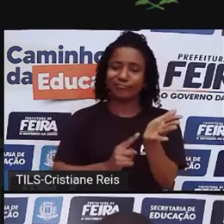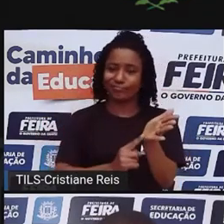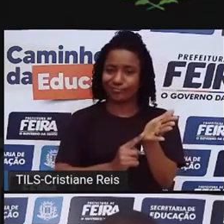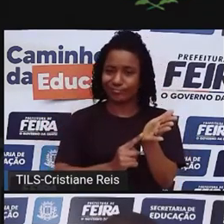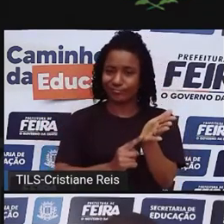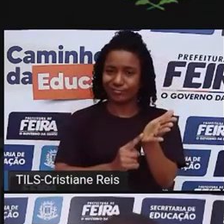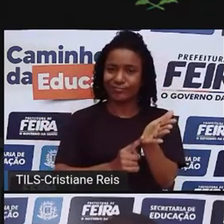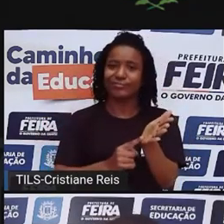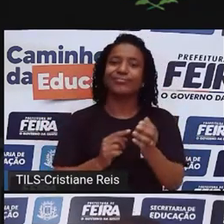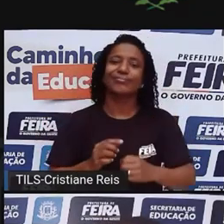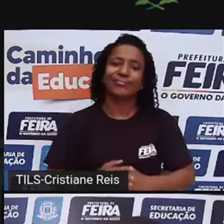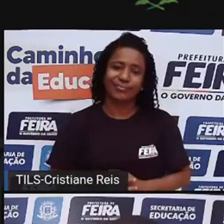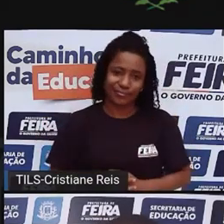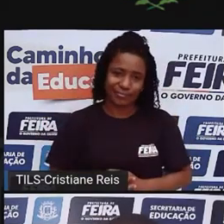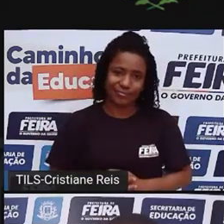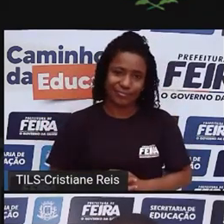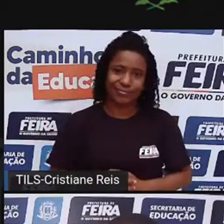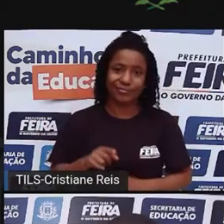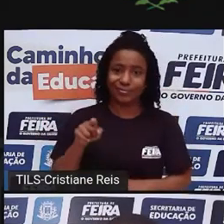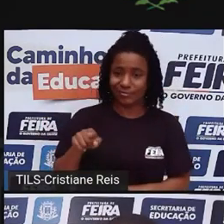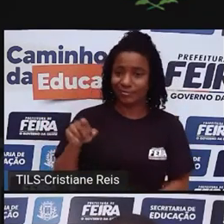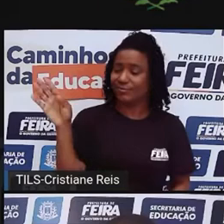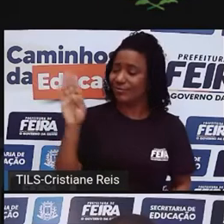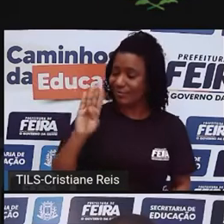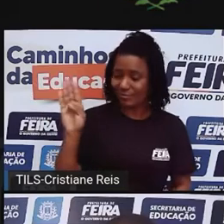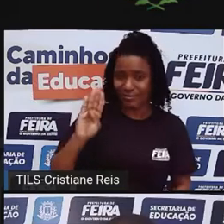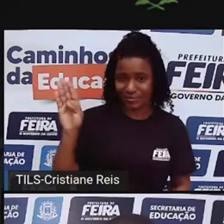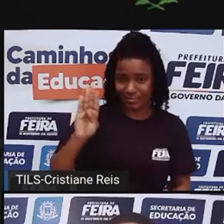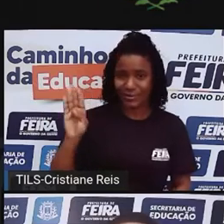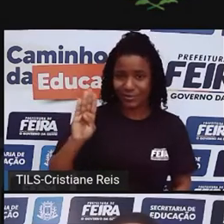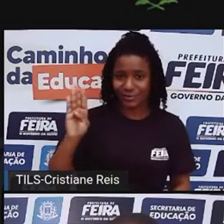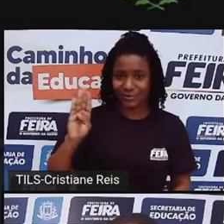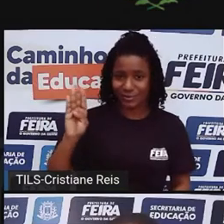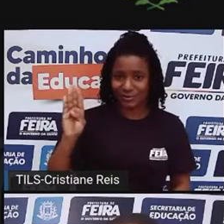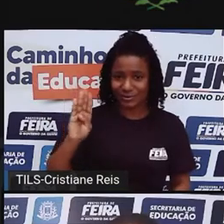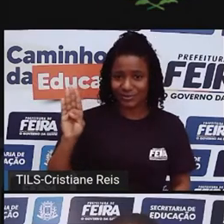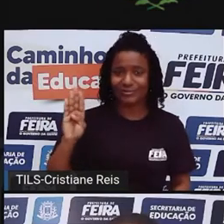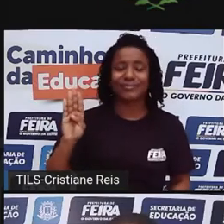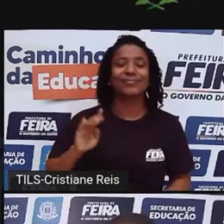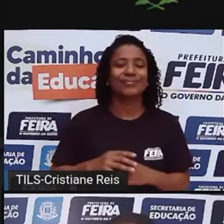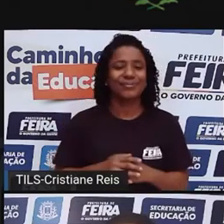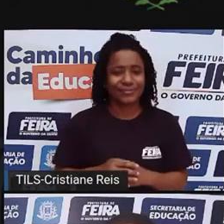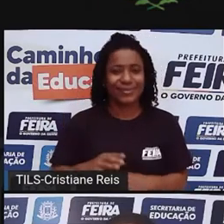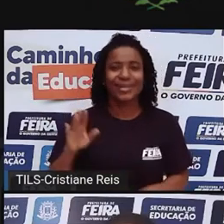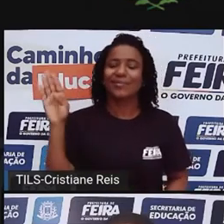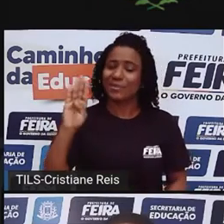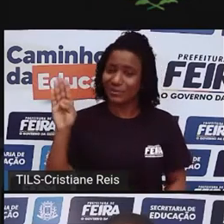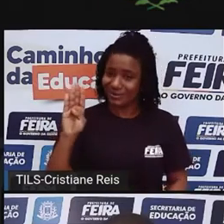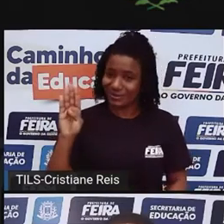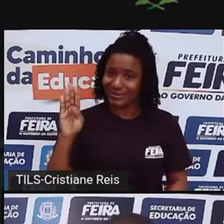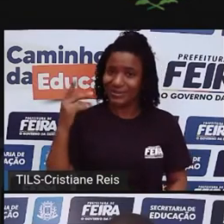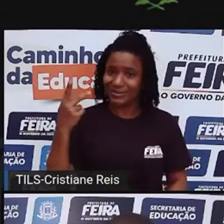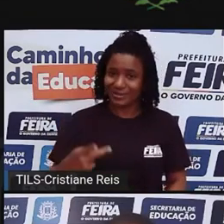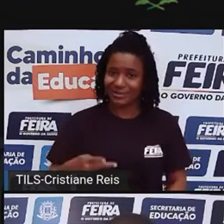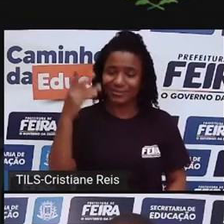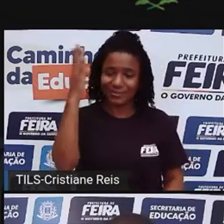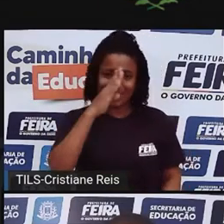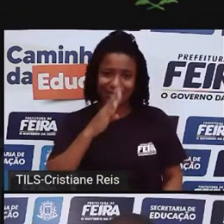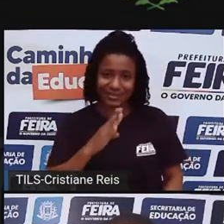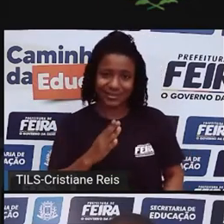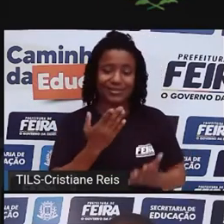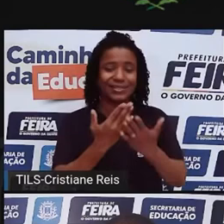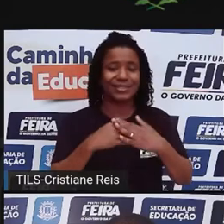posso com muita tranquilidade falar, a biologia, no Brasil, na universidade e na escola,